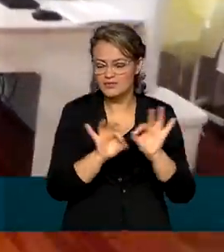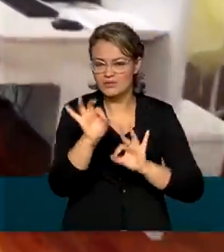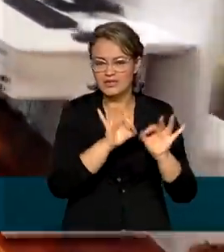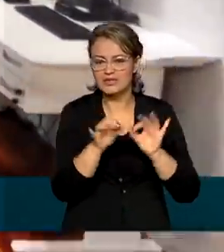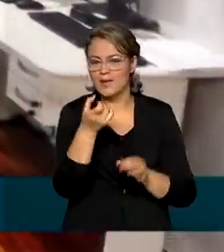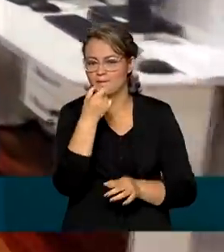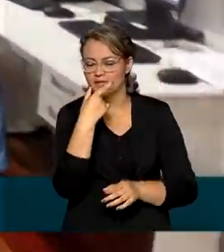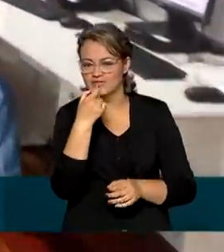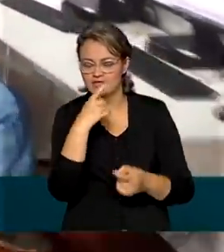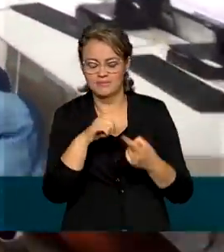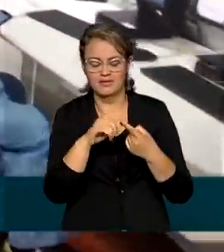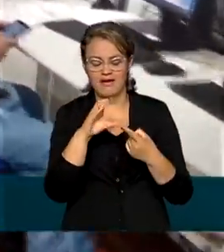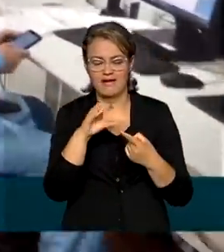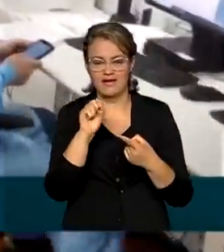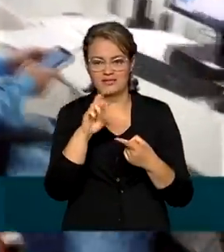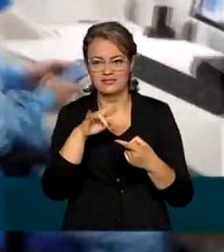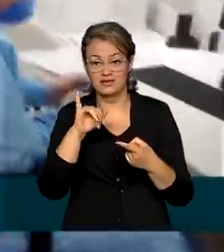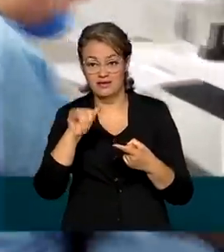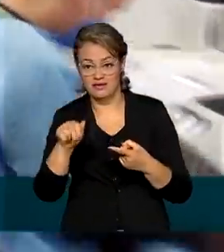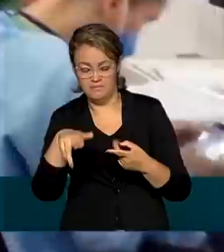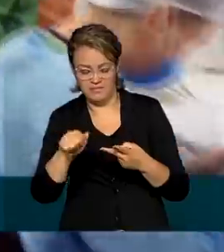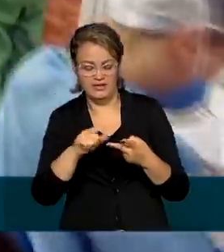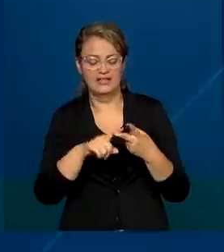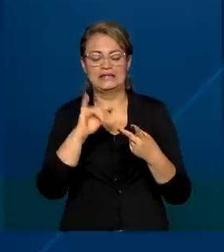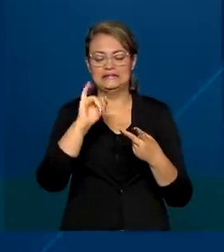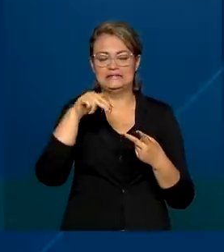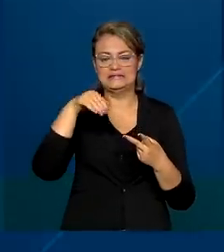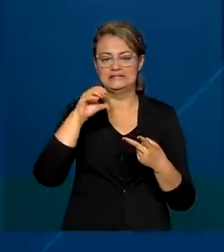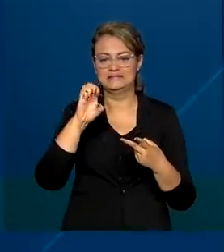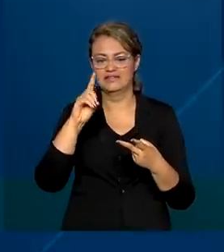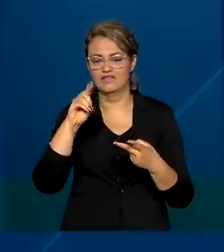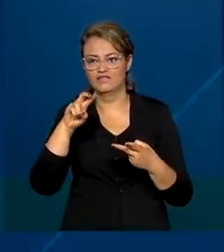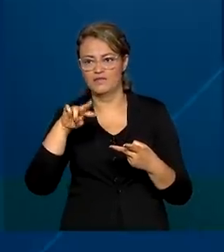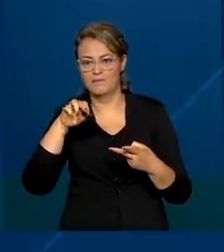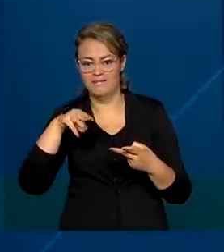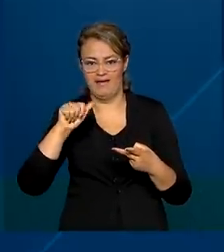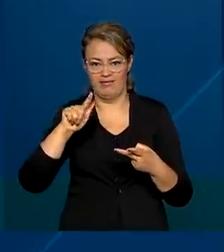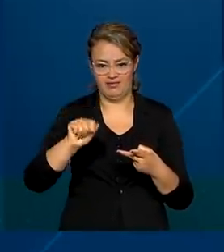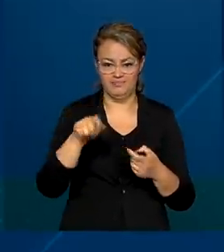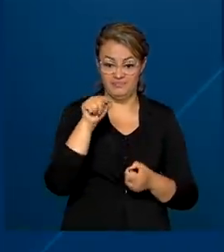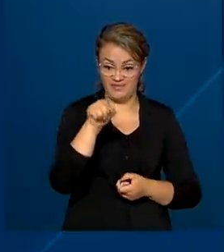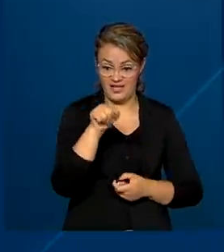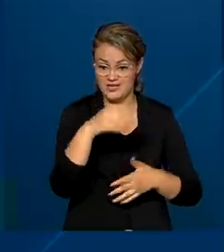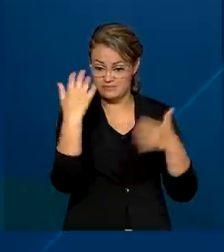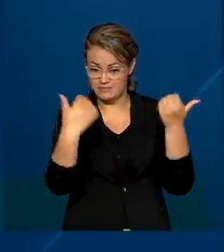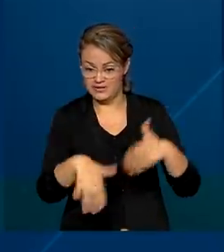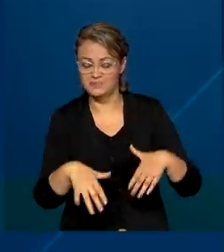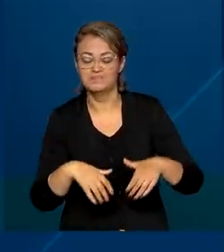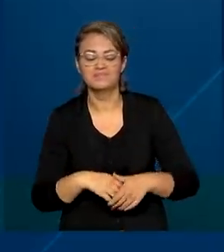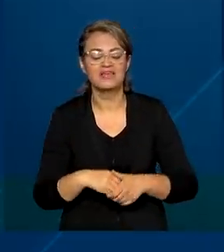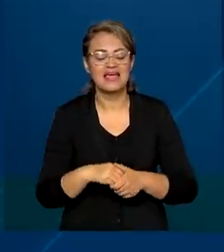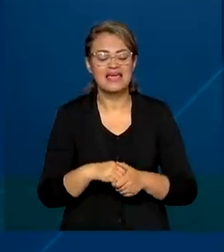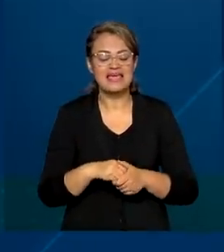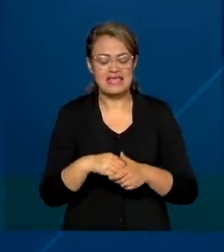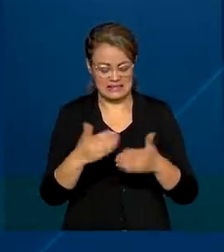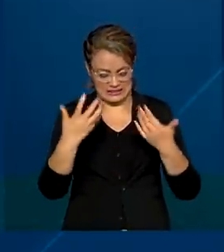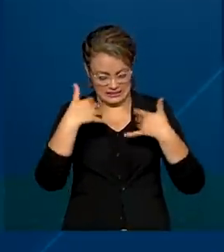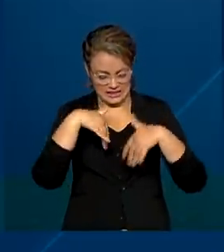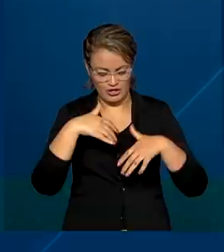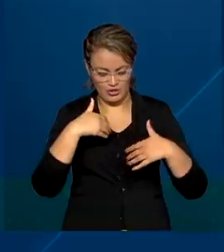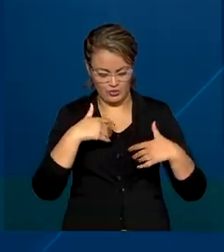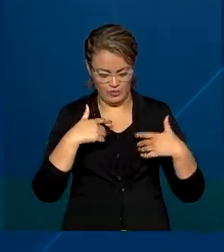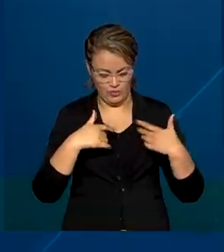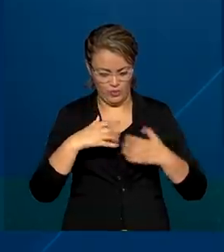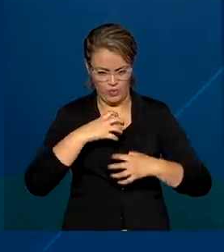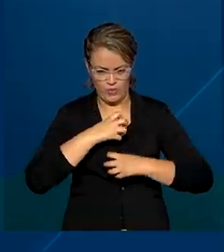medicamentos Casirivimab e Indevimab. Esses anticorpos, eles estão numa infusão, ou seja, eles vão